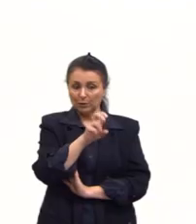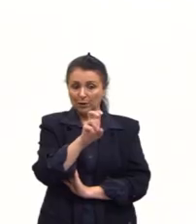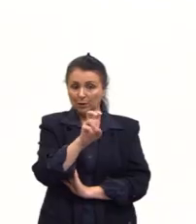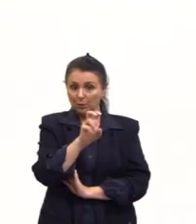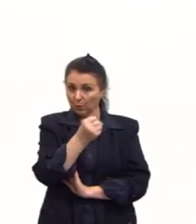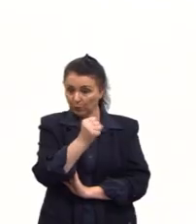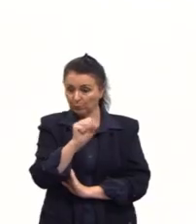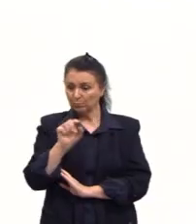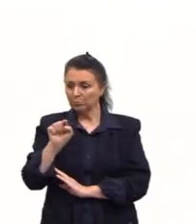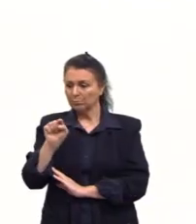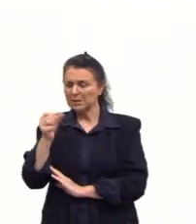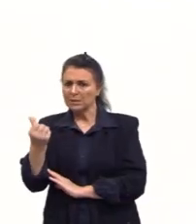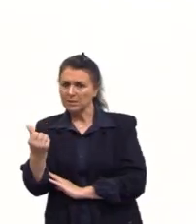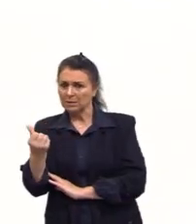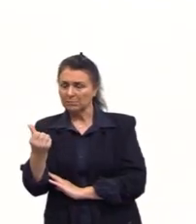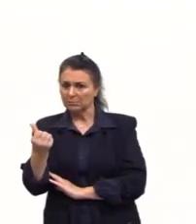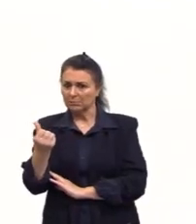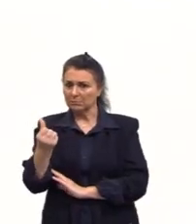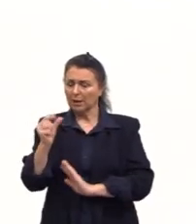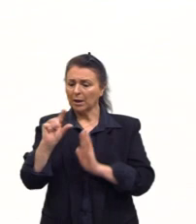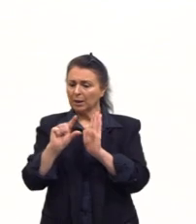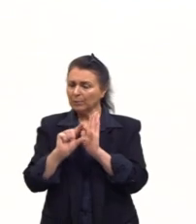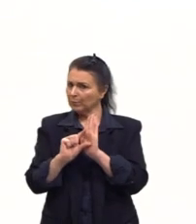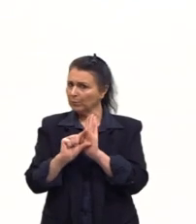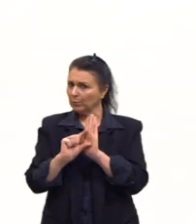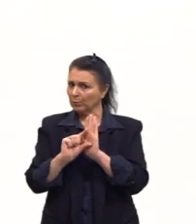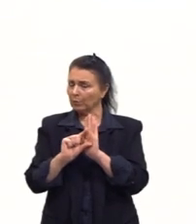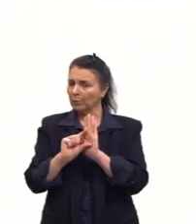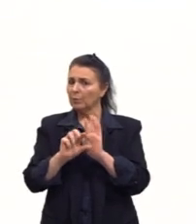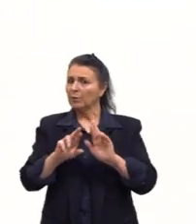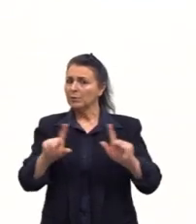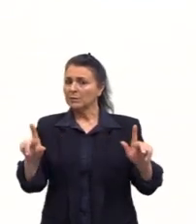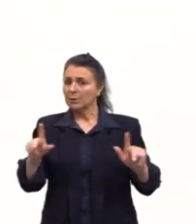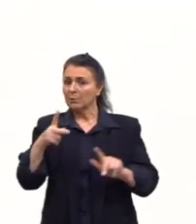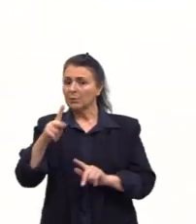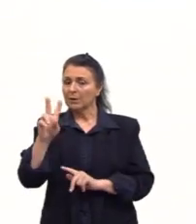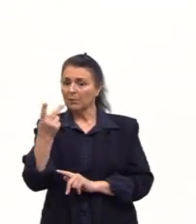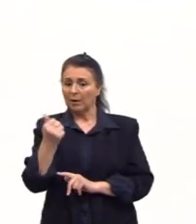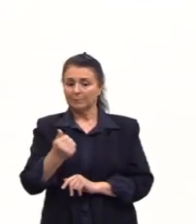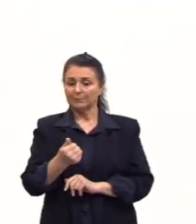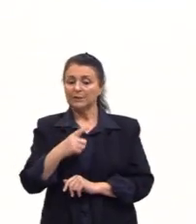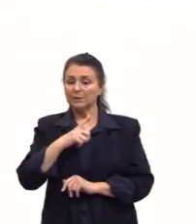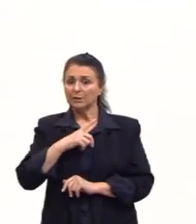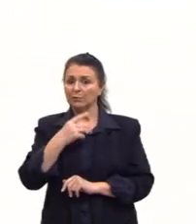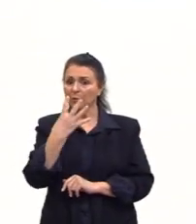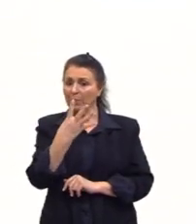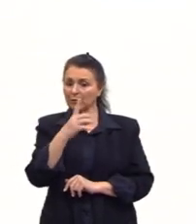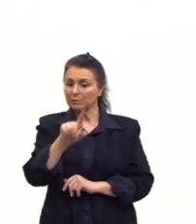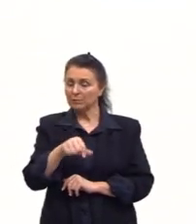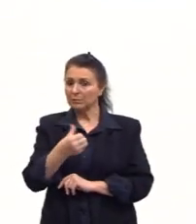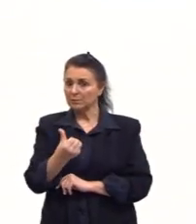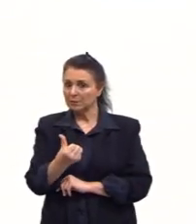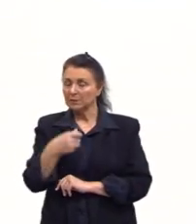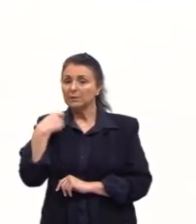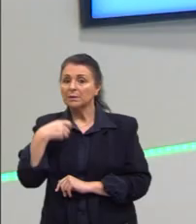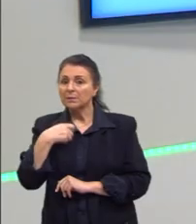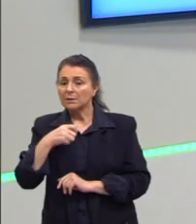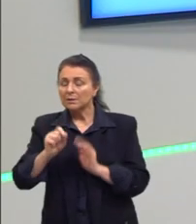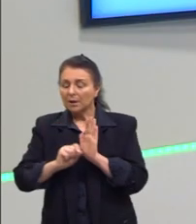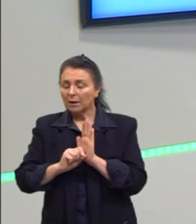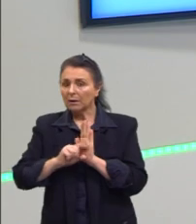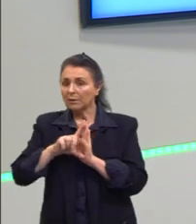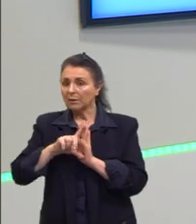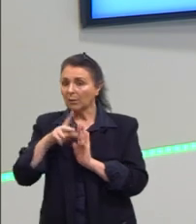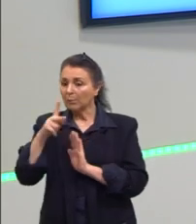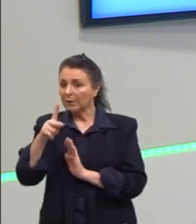Né? Essa faixa ali. A tela é bem pequena. O pH encontrado foi 4,6. Então, eu preciso aumentar